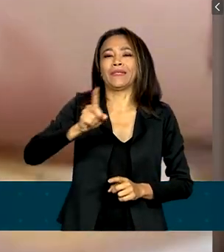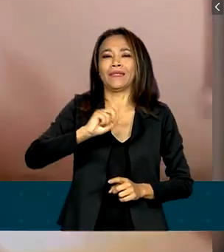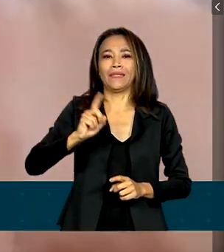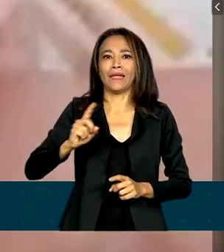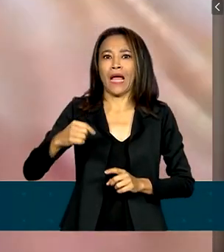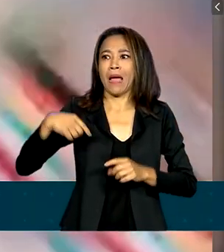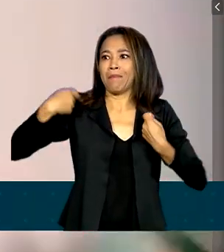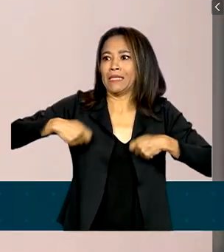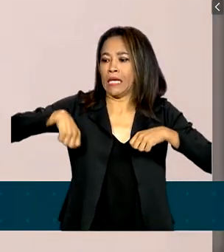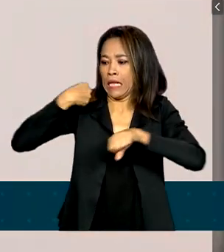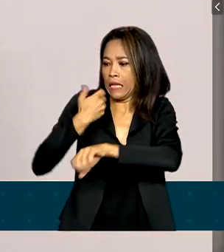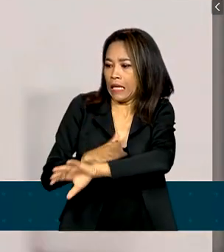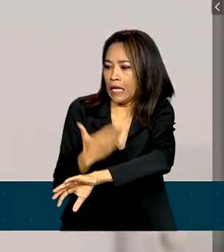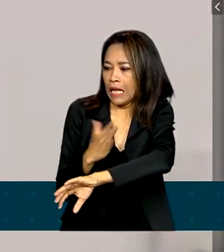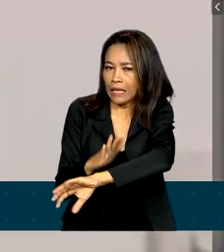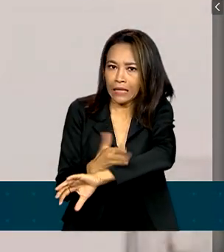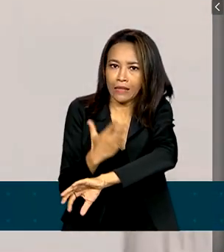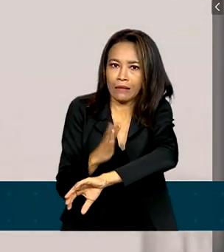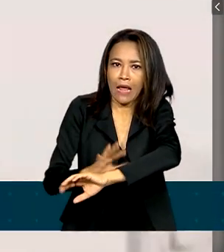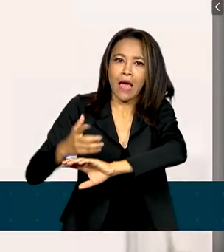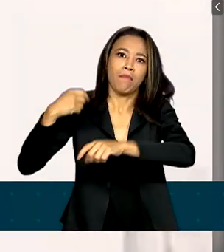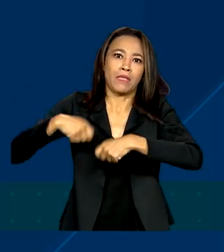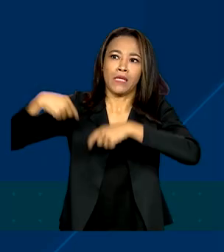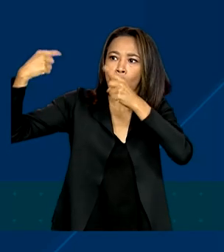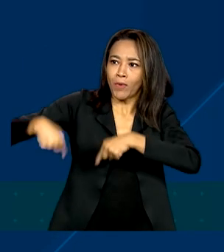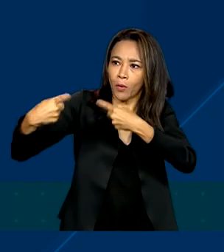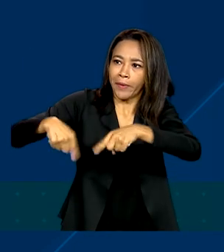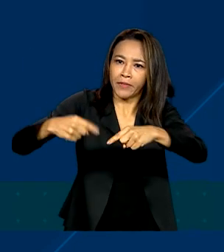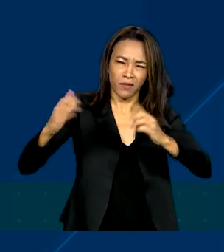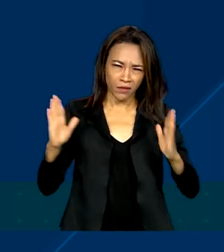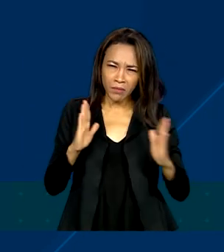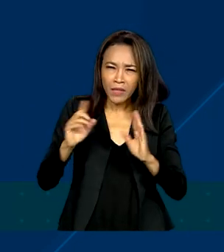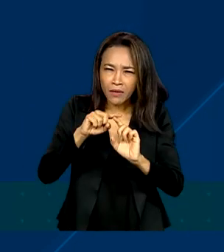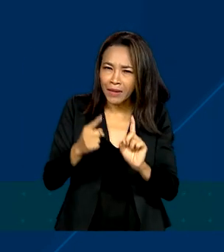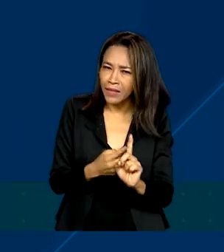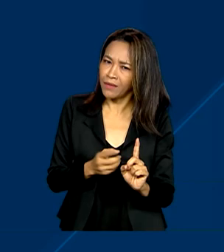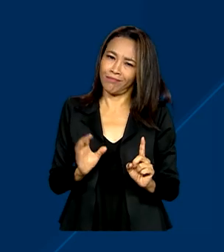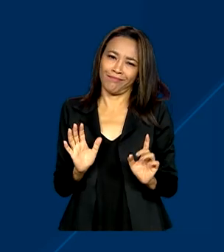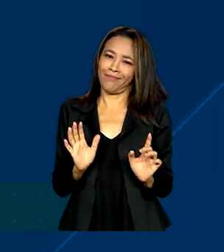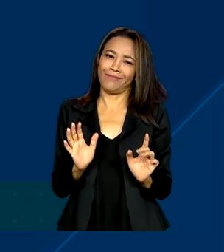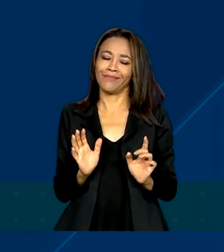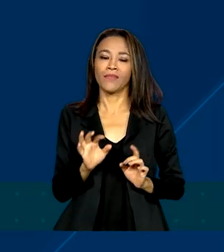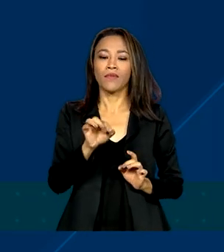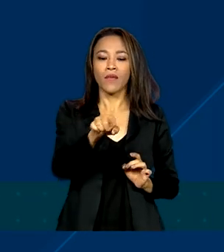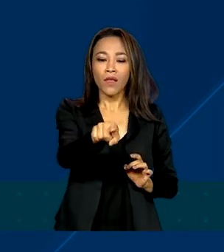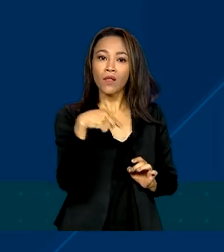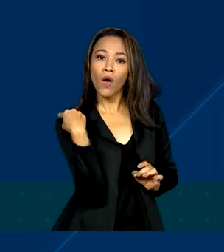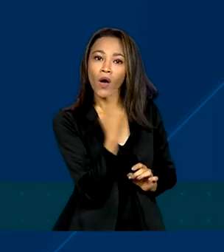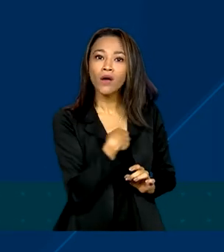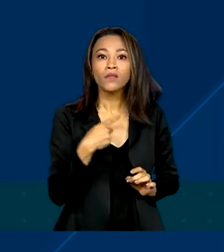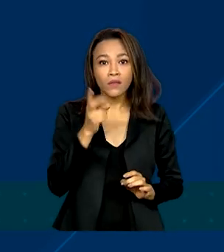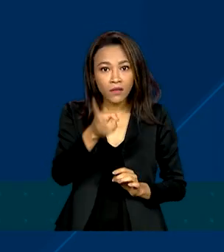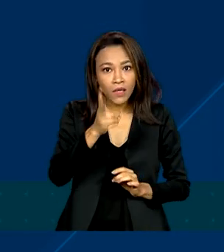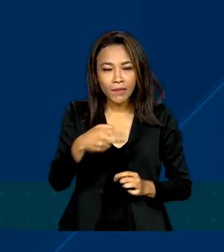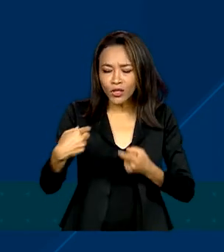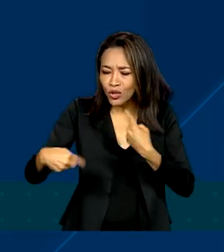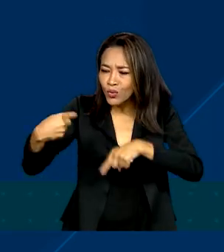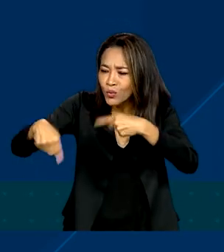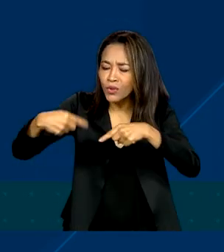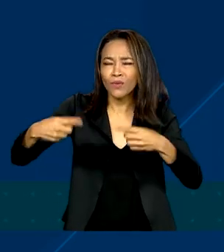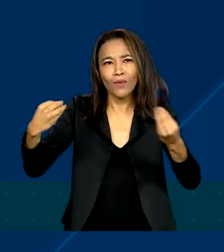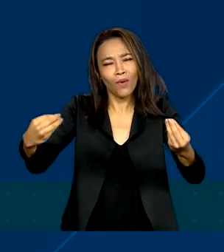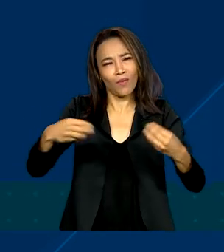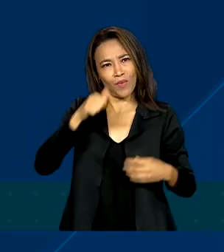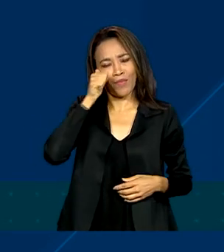ou treinar neste período da maternidade. A gente sempre vinha discutindo isso, como que uma mulher